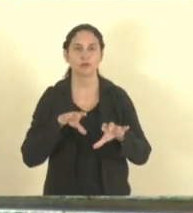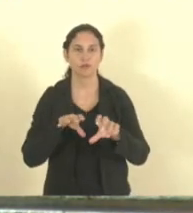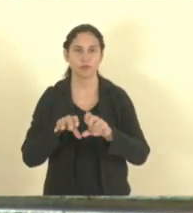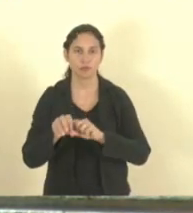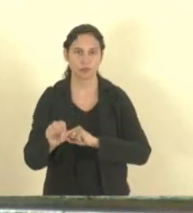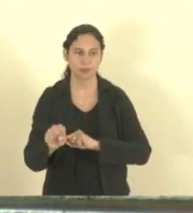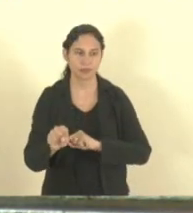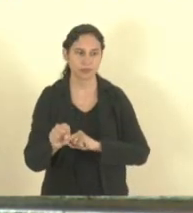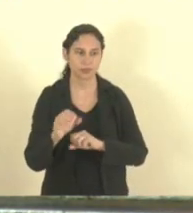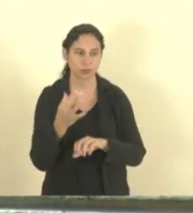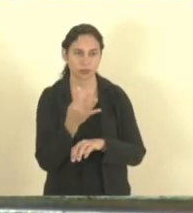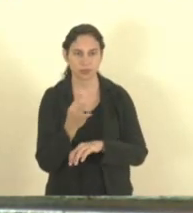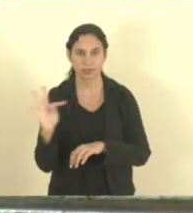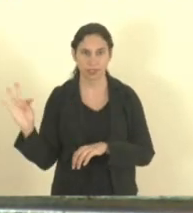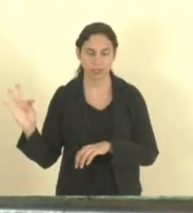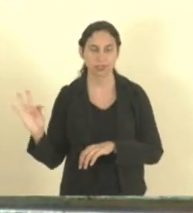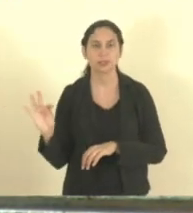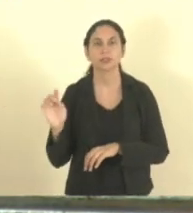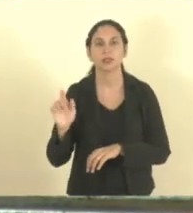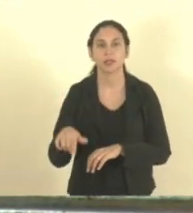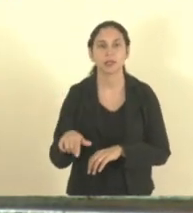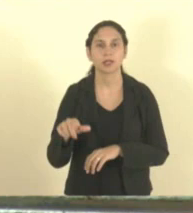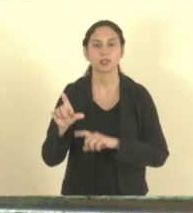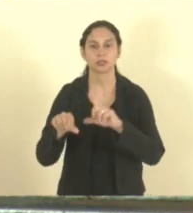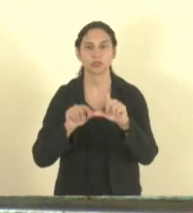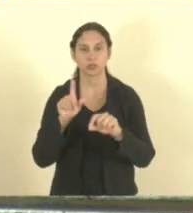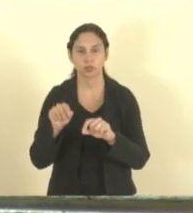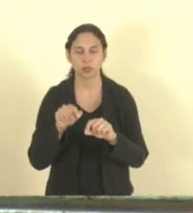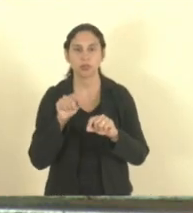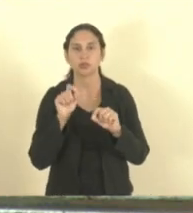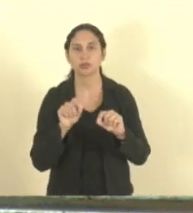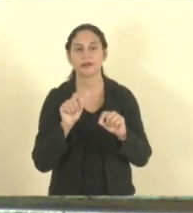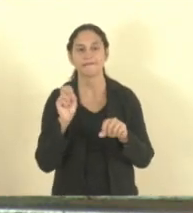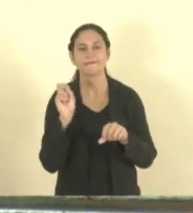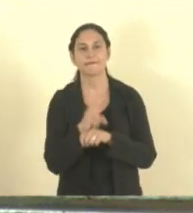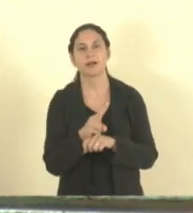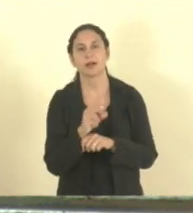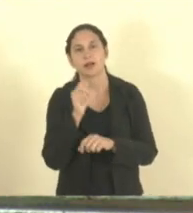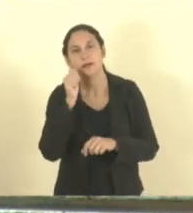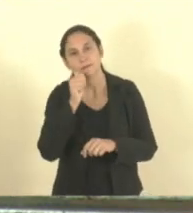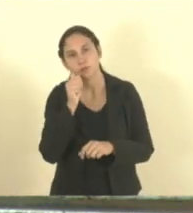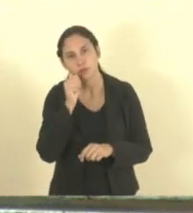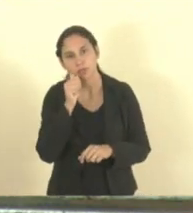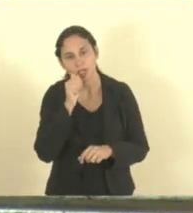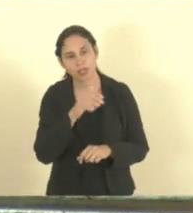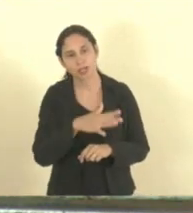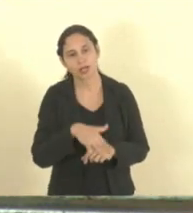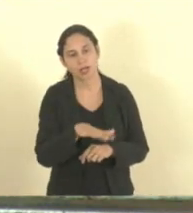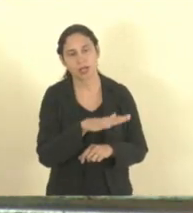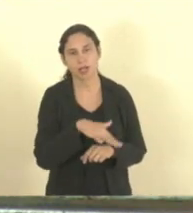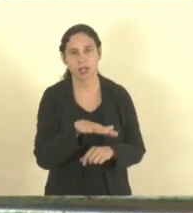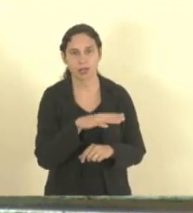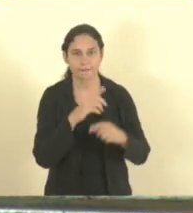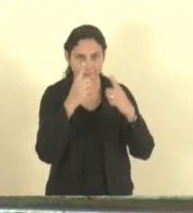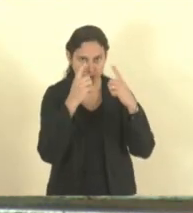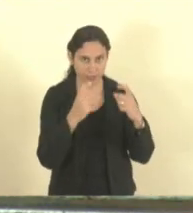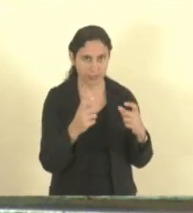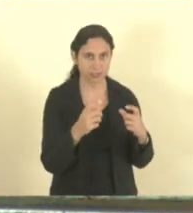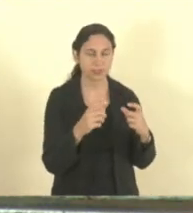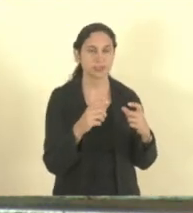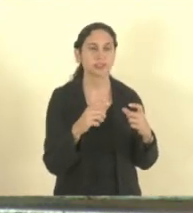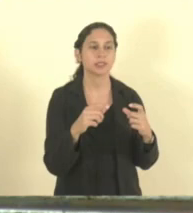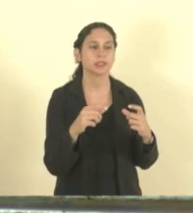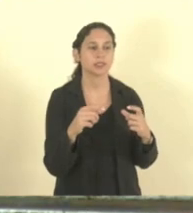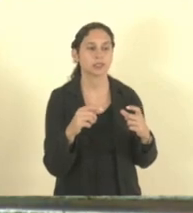dispõe sobre a preferência de vagas para as mulheres vítimas de violência doméstica e familiar no Estado do Espírito Santo o